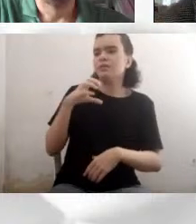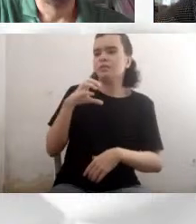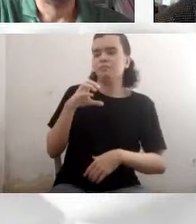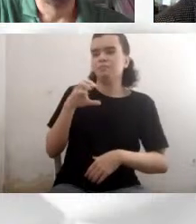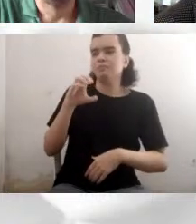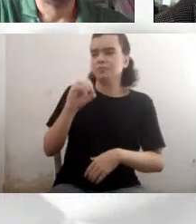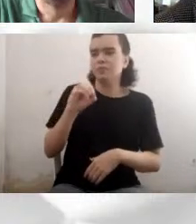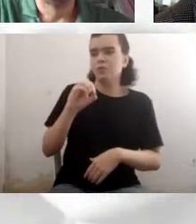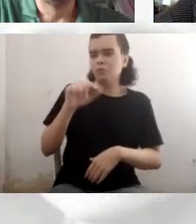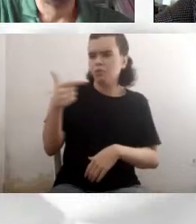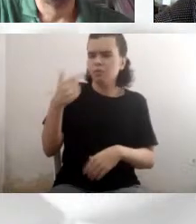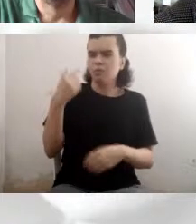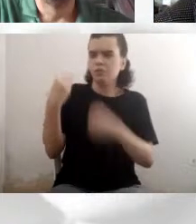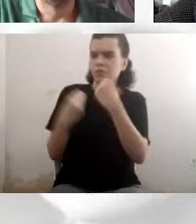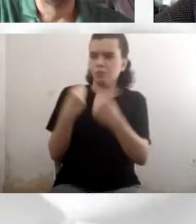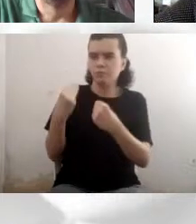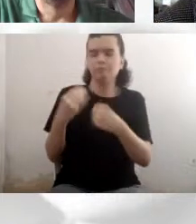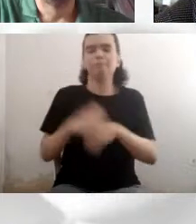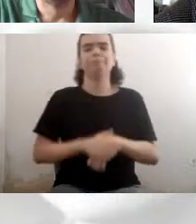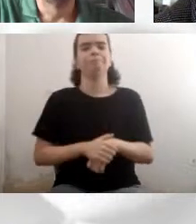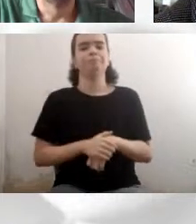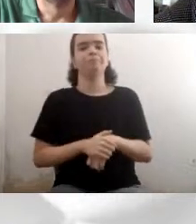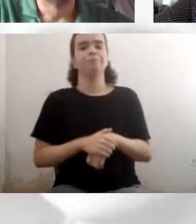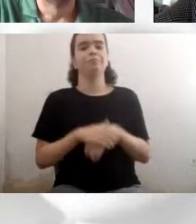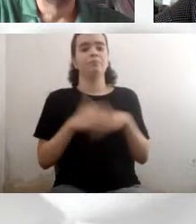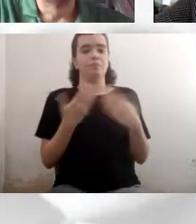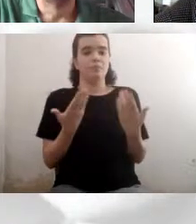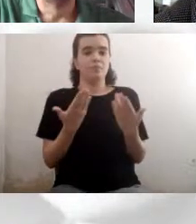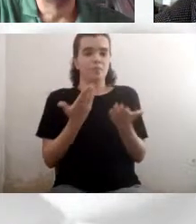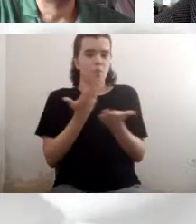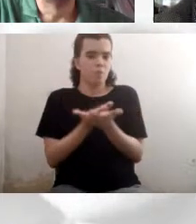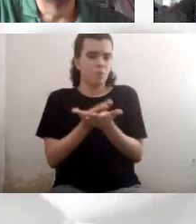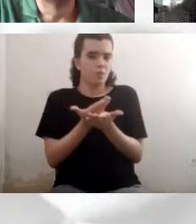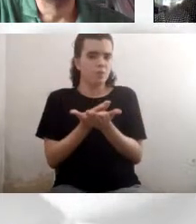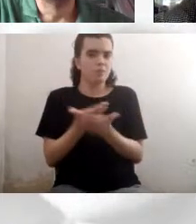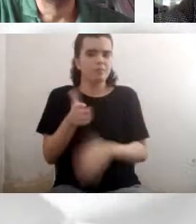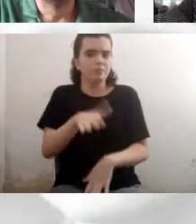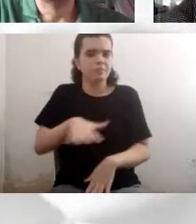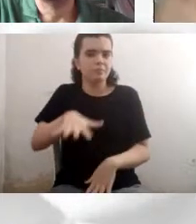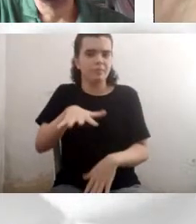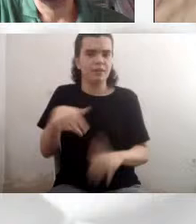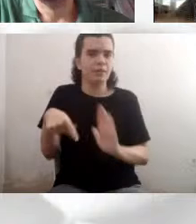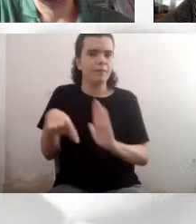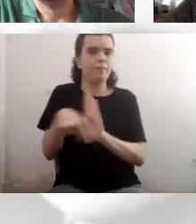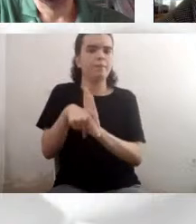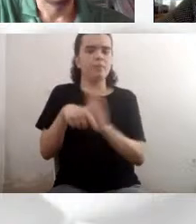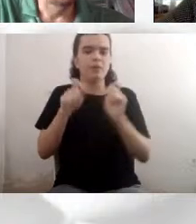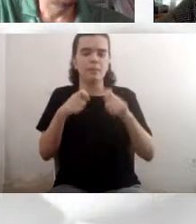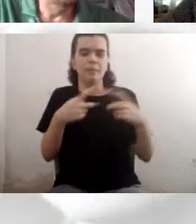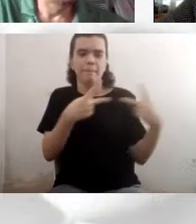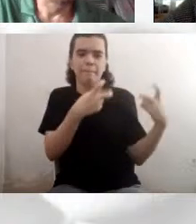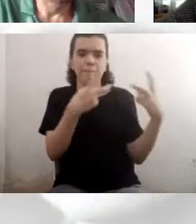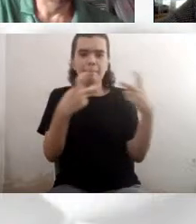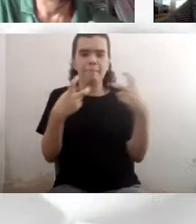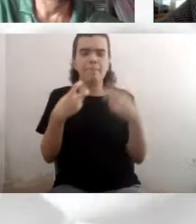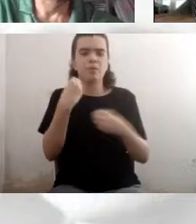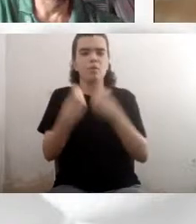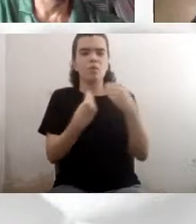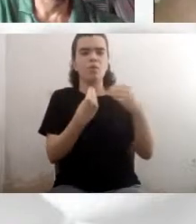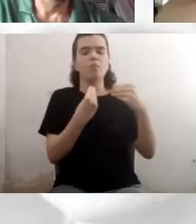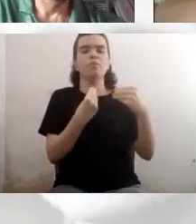espectroscopia é que a gente consegue detectar como é que varia o brilho da